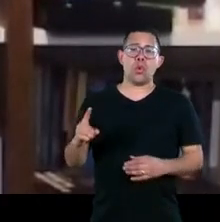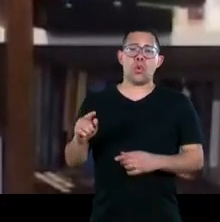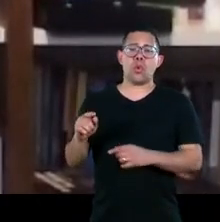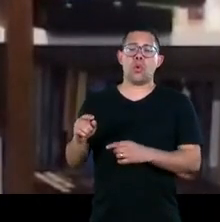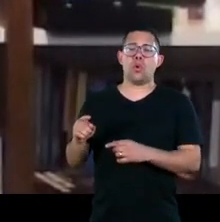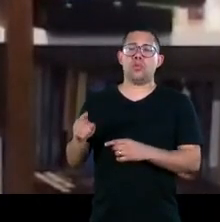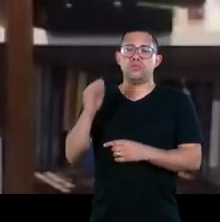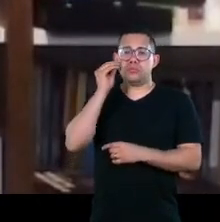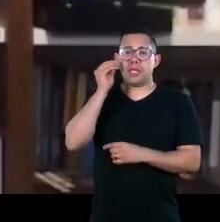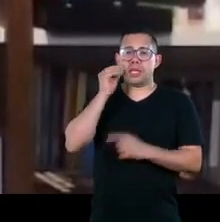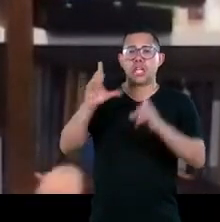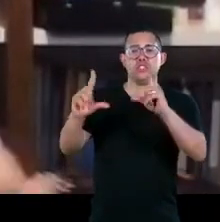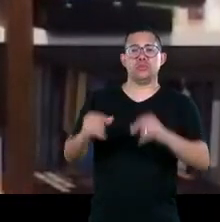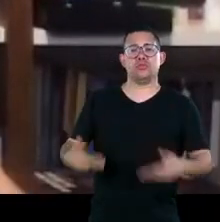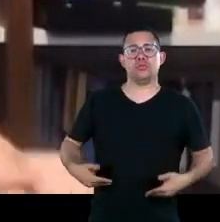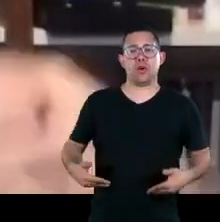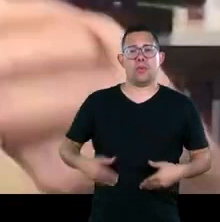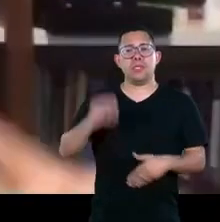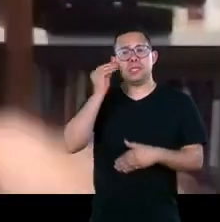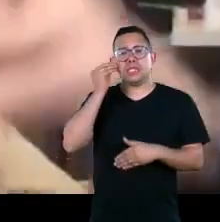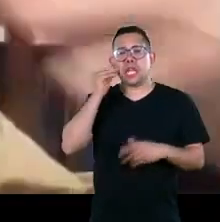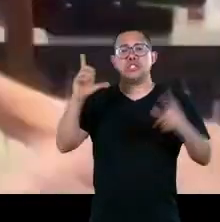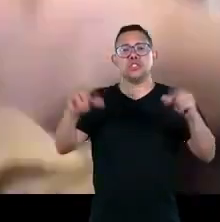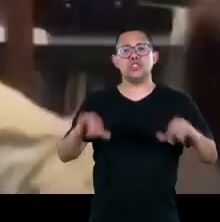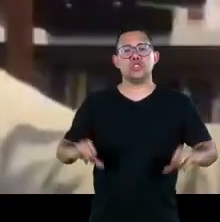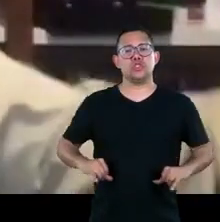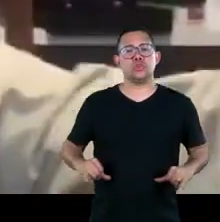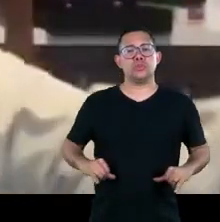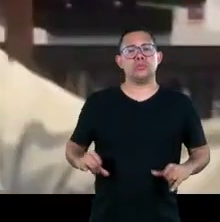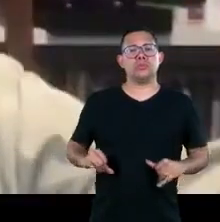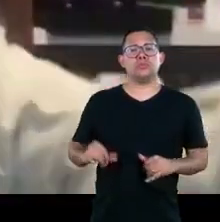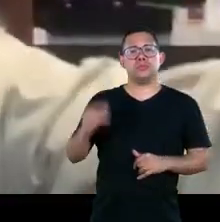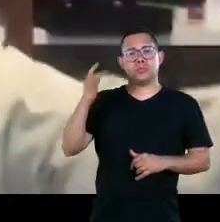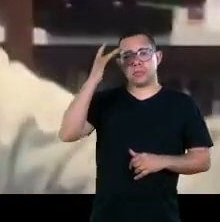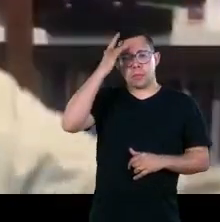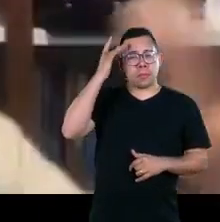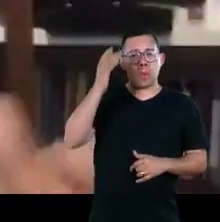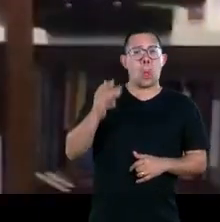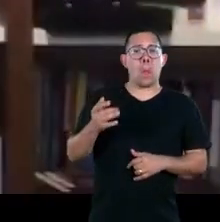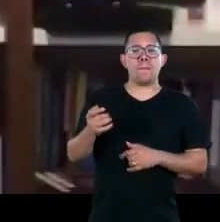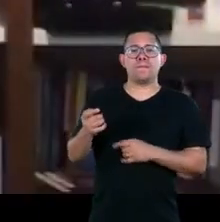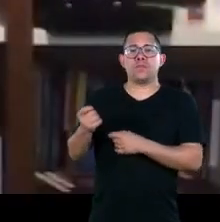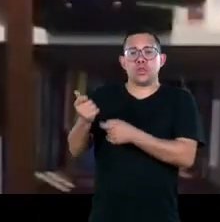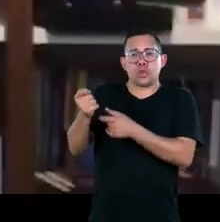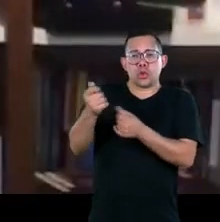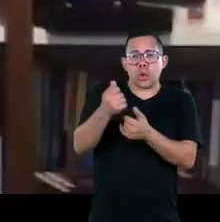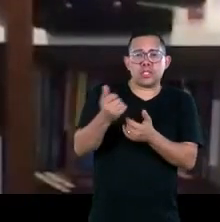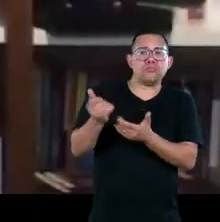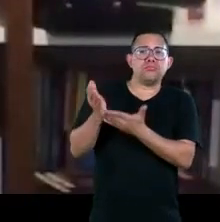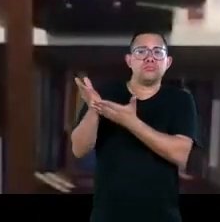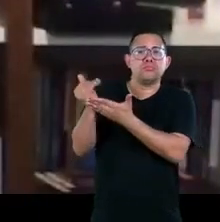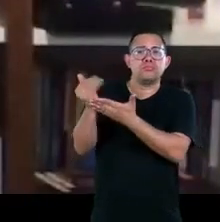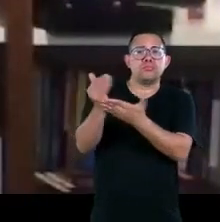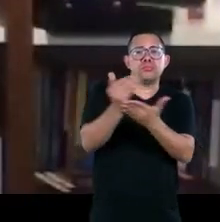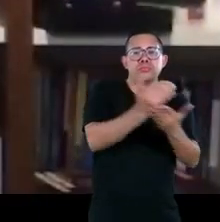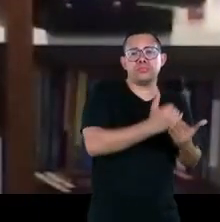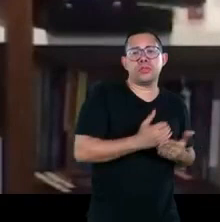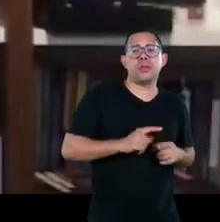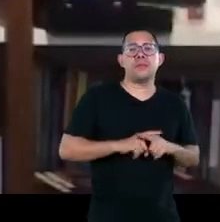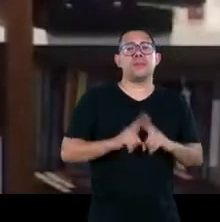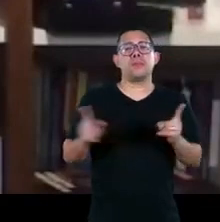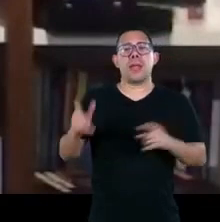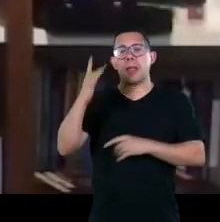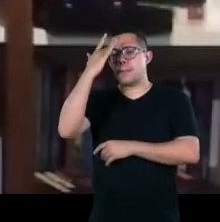colaboram que entram nisso e talvez até o uso seja adequado depois não se sentem